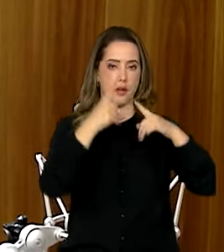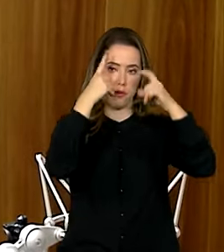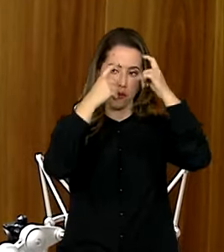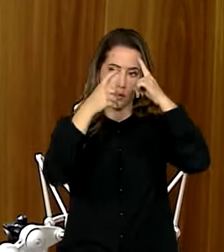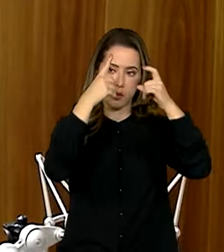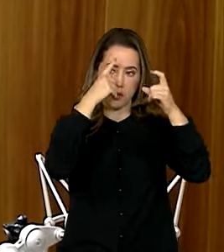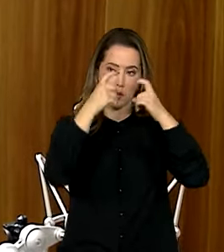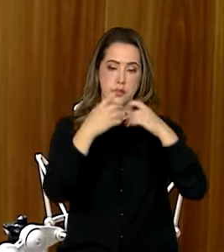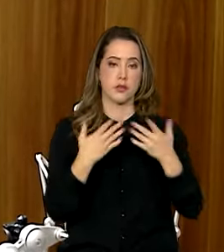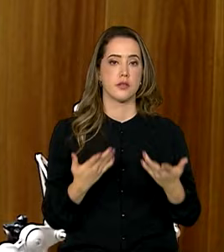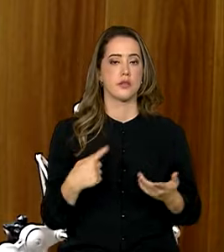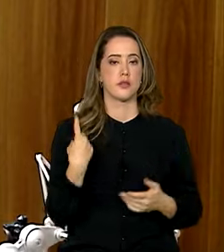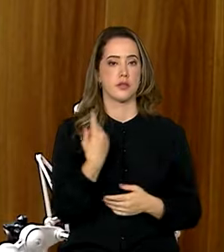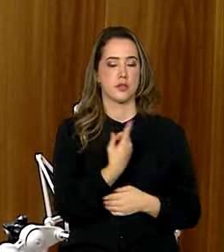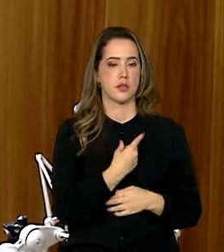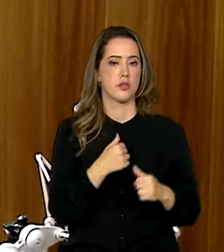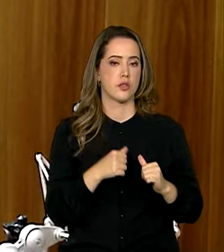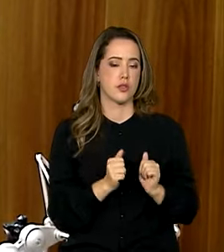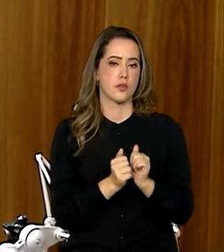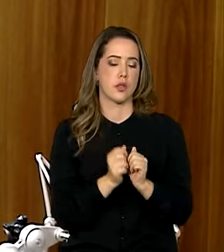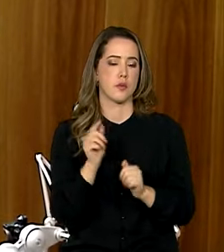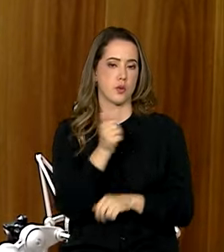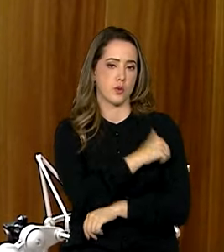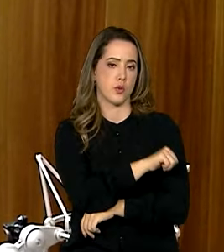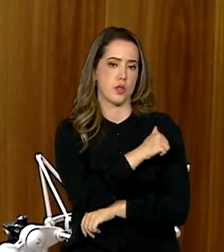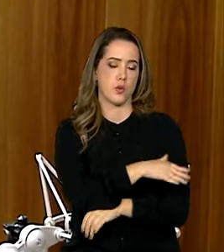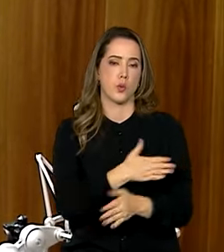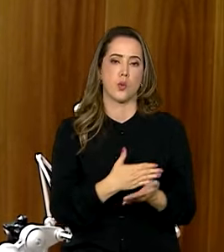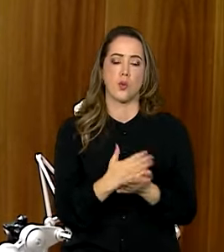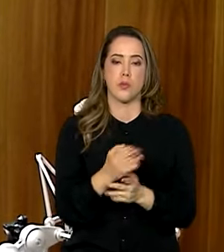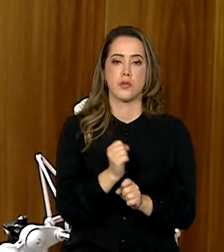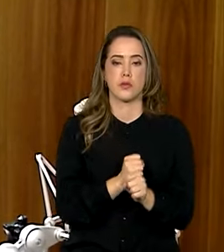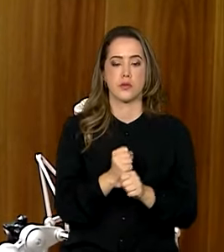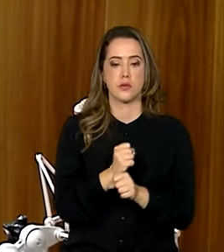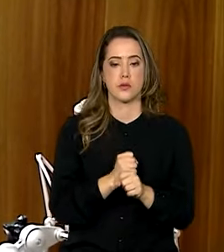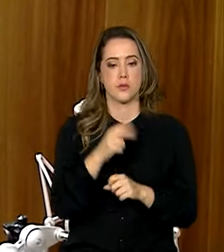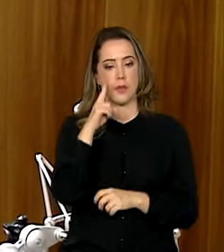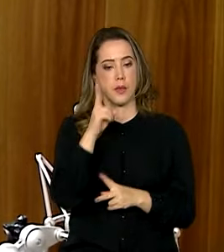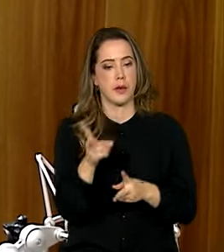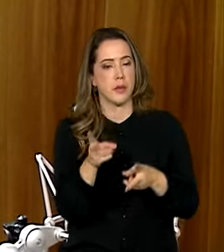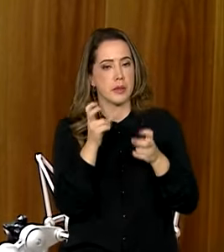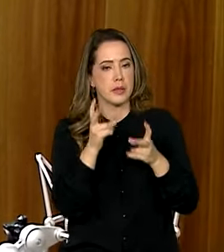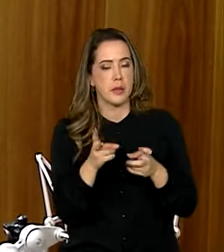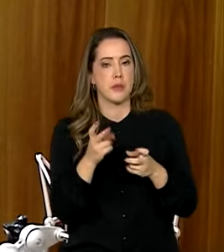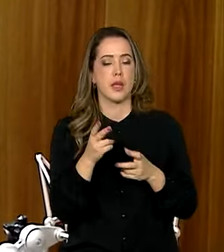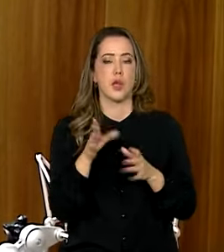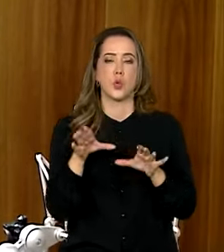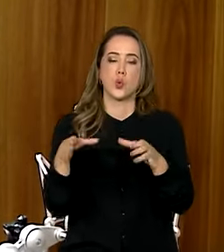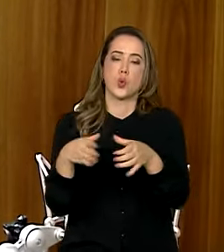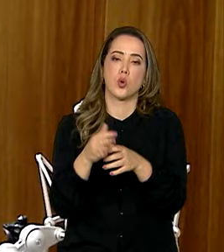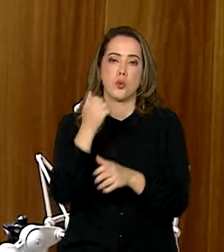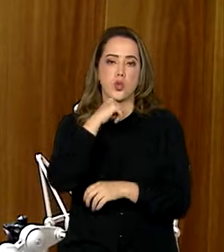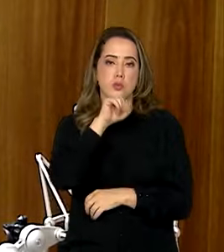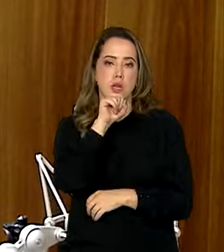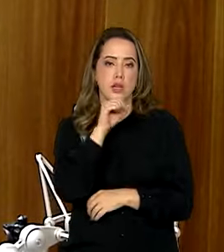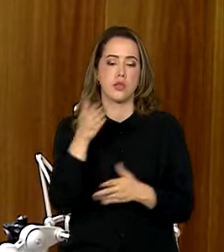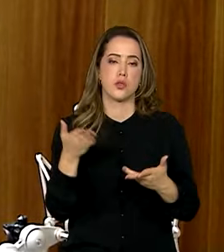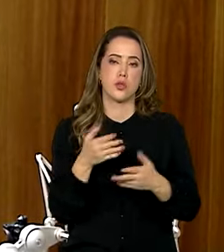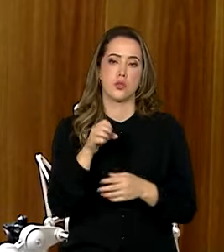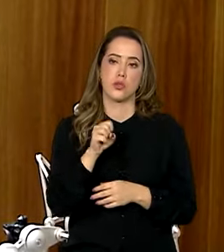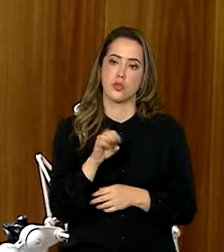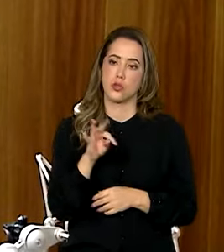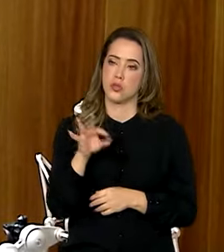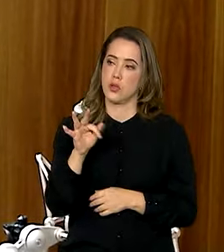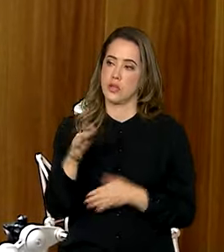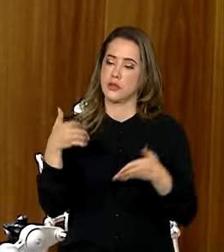violência. Então, nós estivemos no Rio de Janeiro no início do ano ouvindo o movimento de mães. Hoje, por exemplo, estávamos no STF